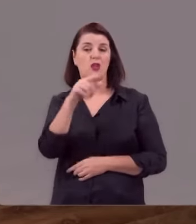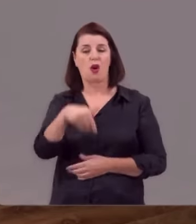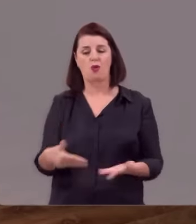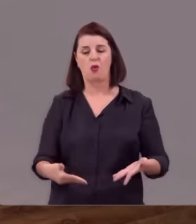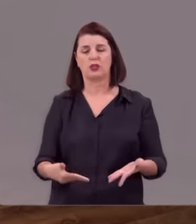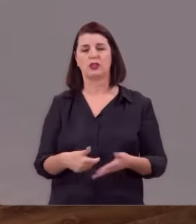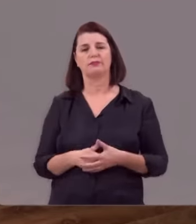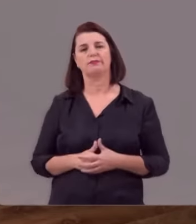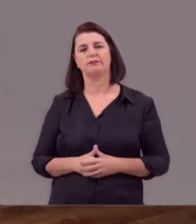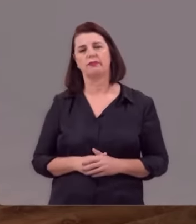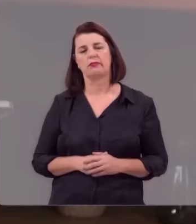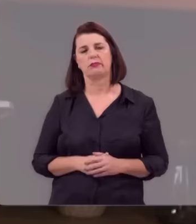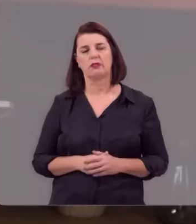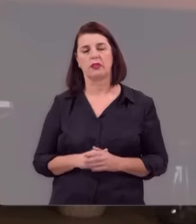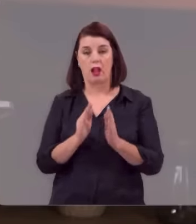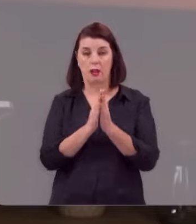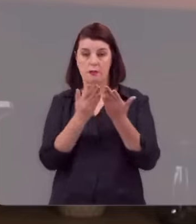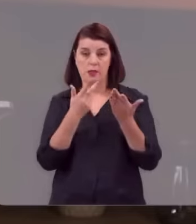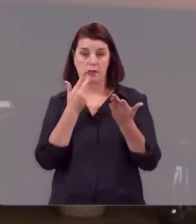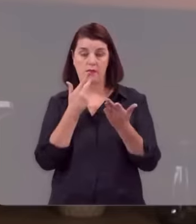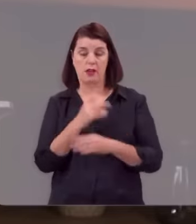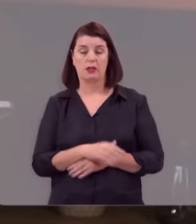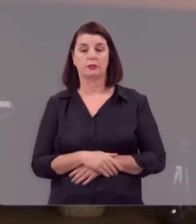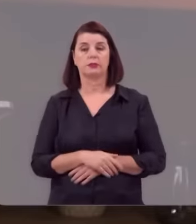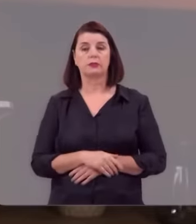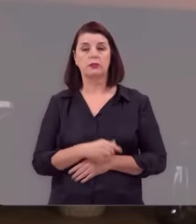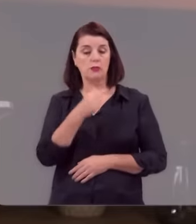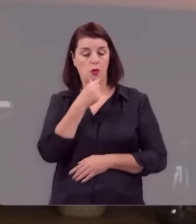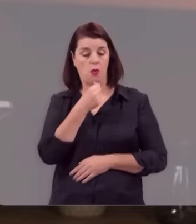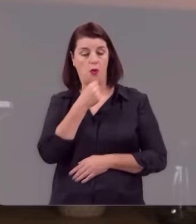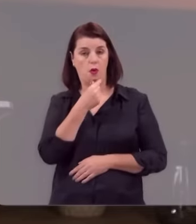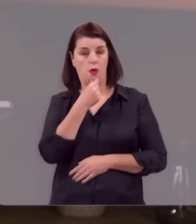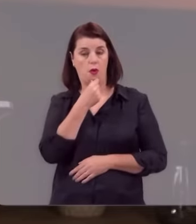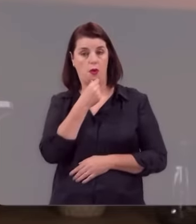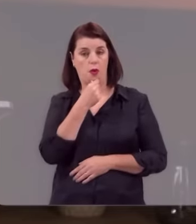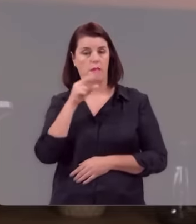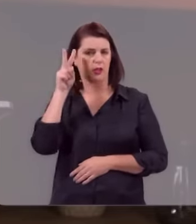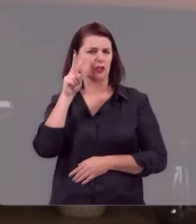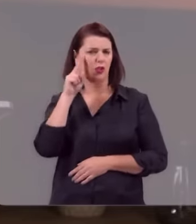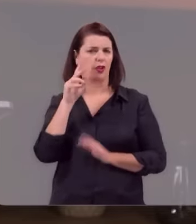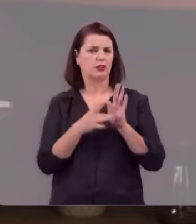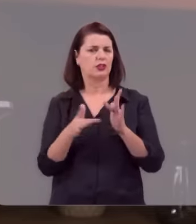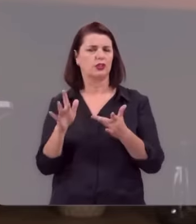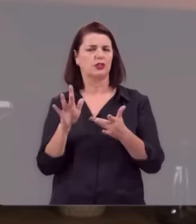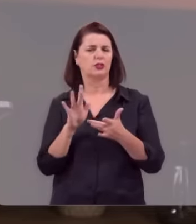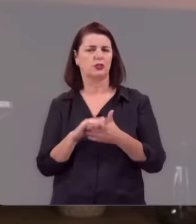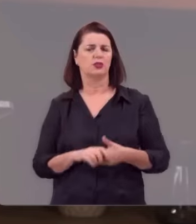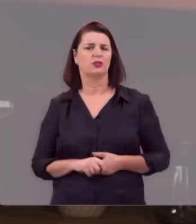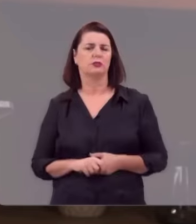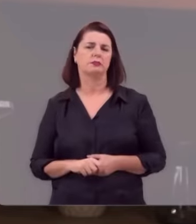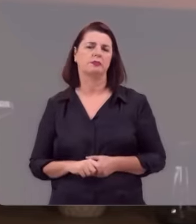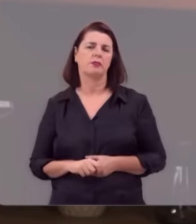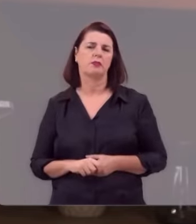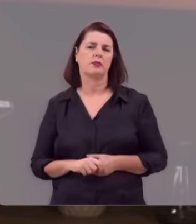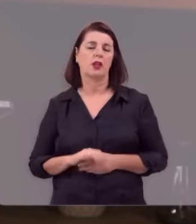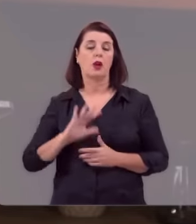agora. A Bíblia fala de um homem, uma parábola de Jesus, que